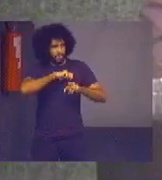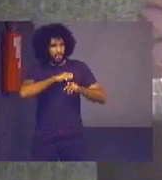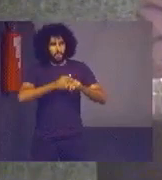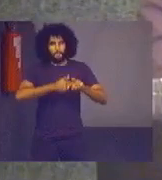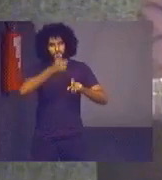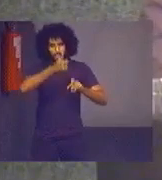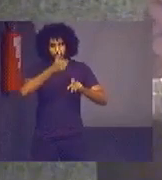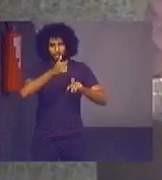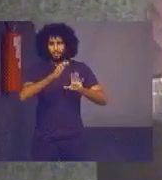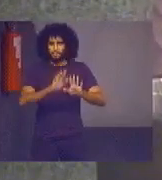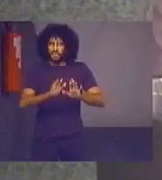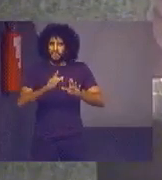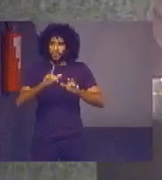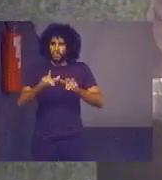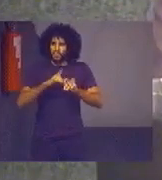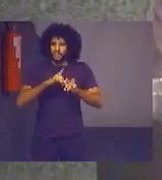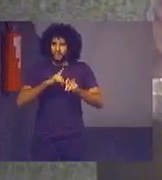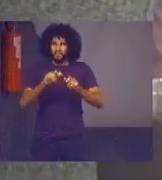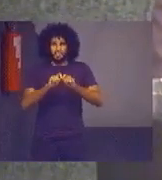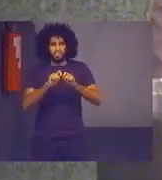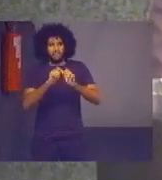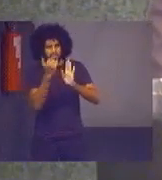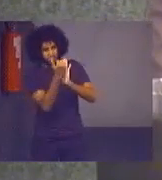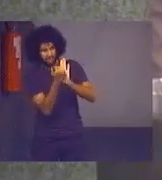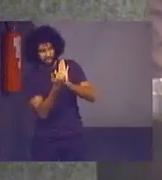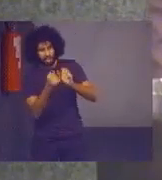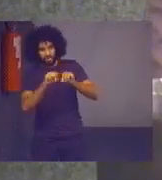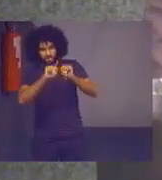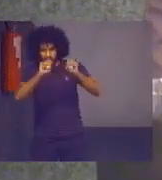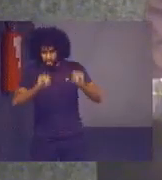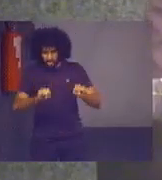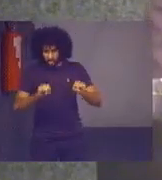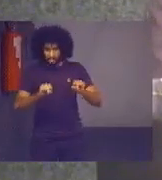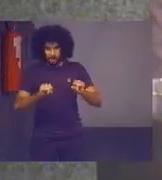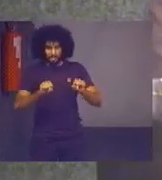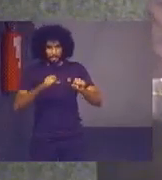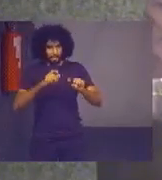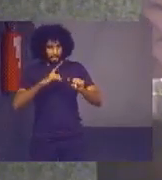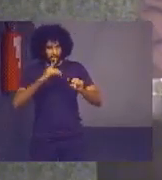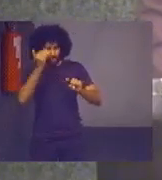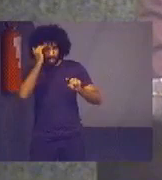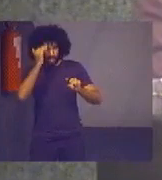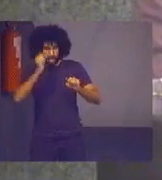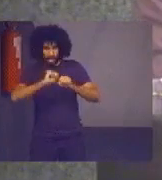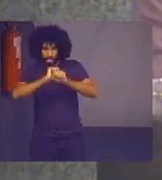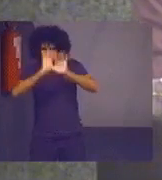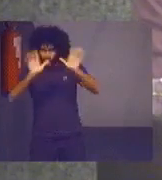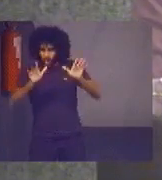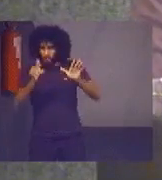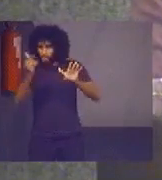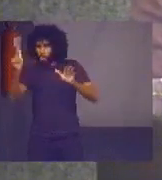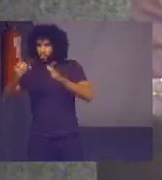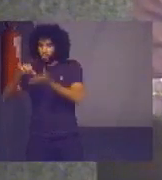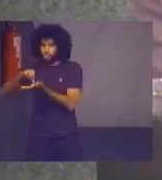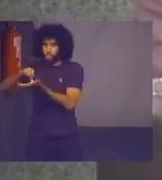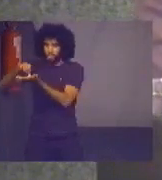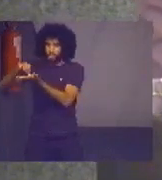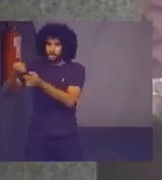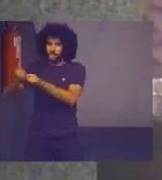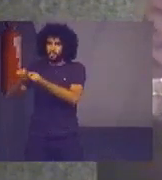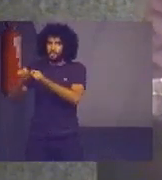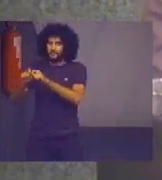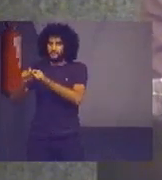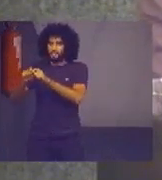sistematizar essa metodologia para que fique mais fácil para outros órgãos de controle poderem replicar